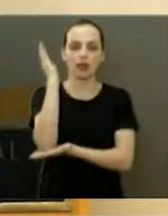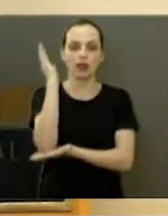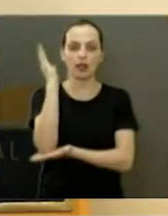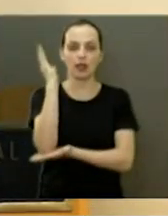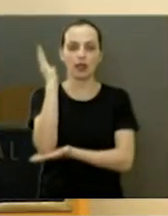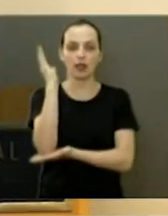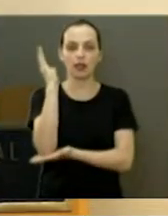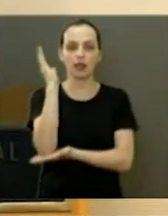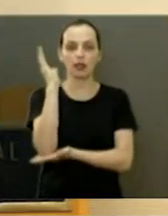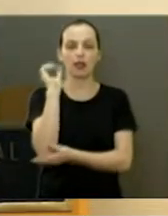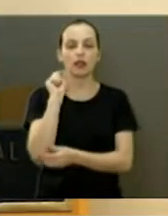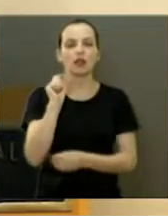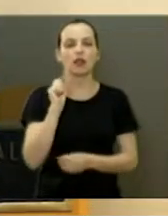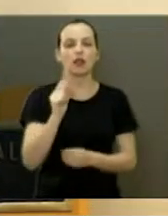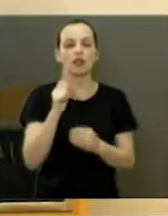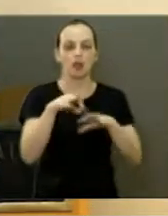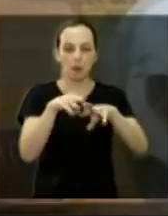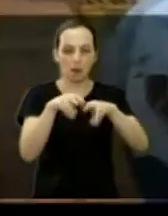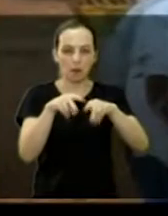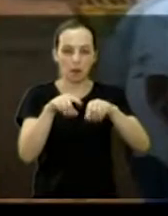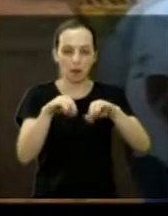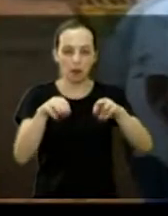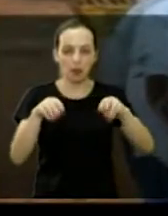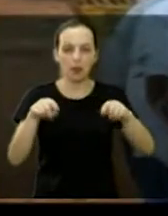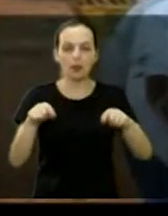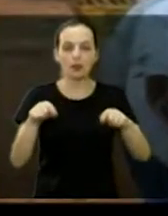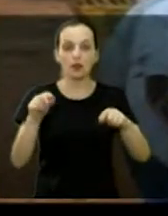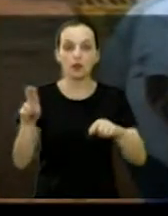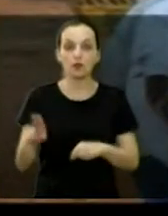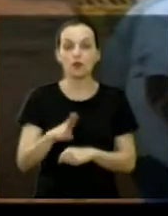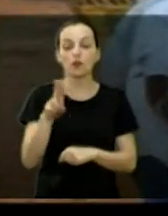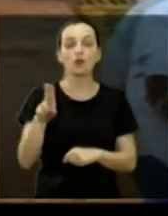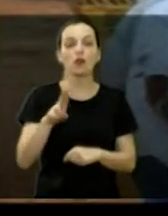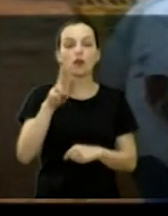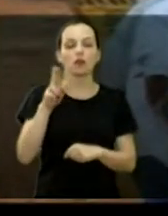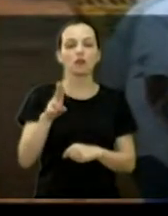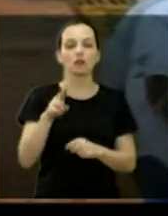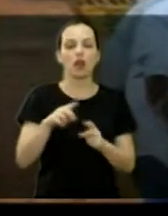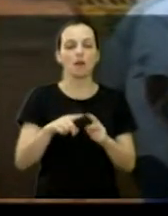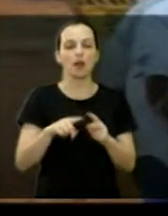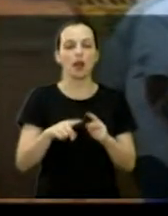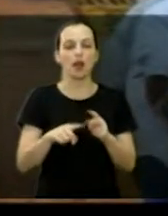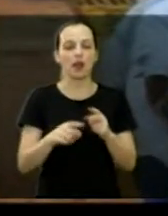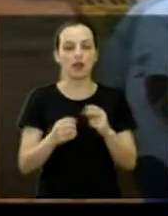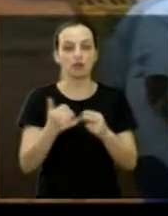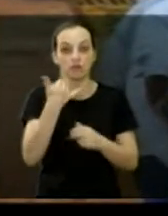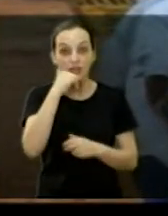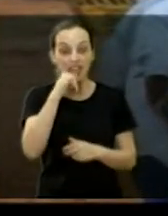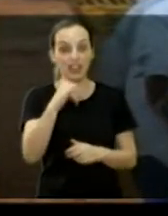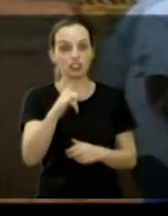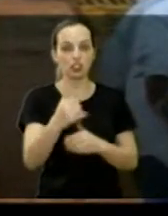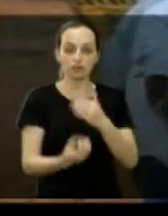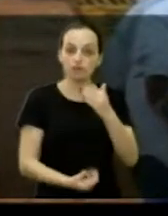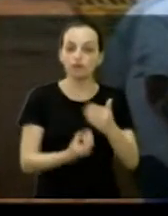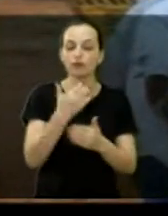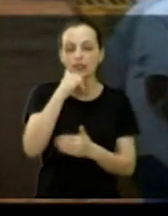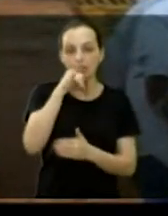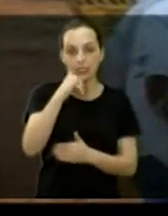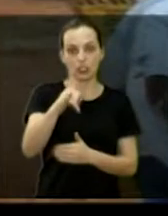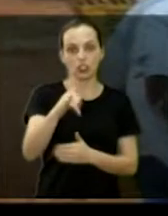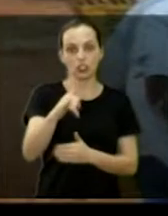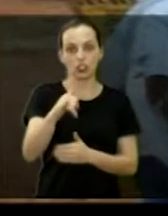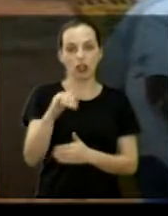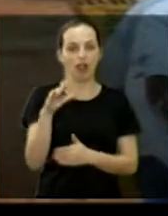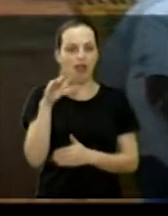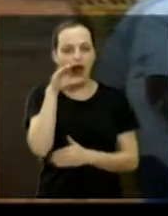resíduo que sai vai servir para a fabricação de energia. Realmente uma operação rápida